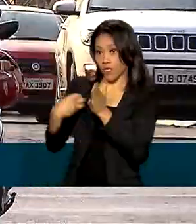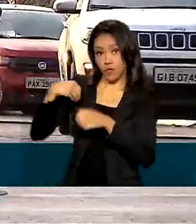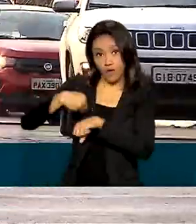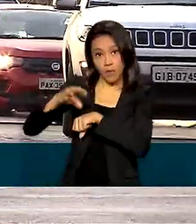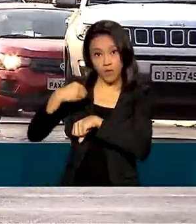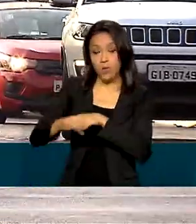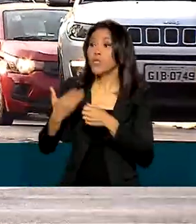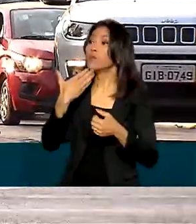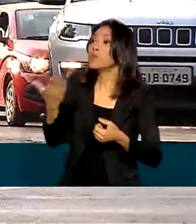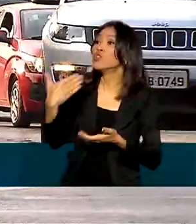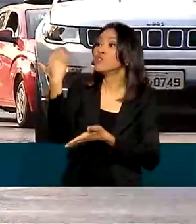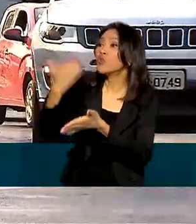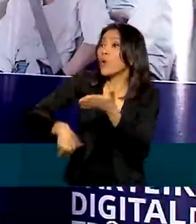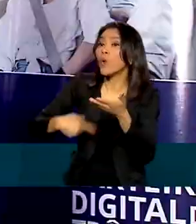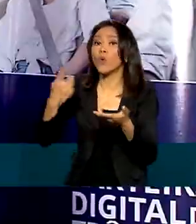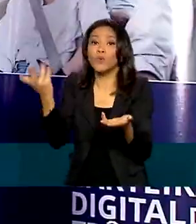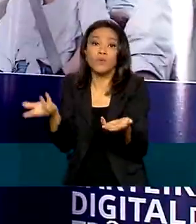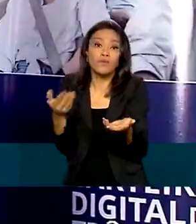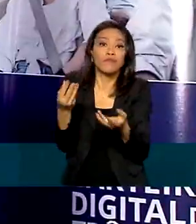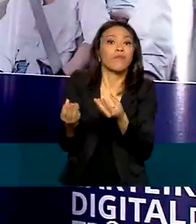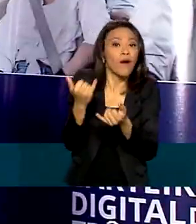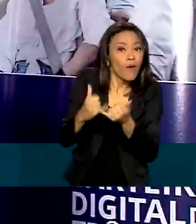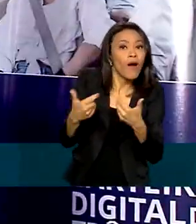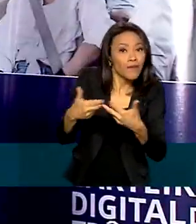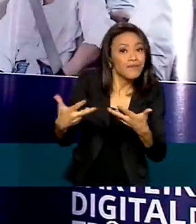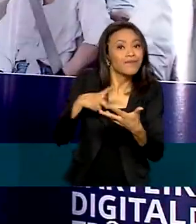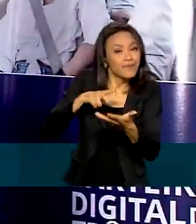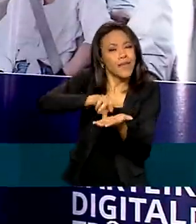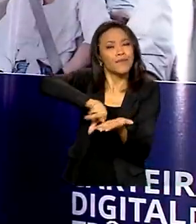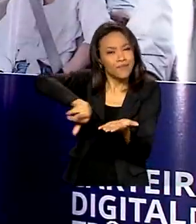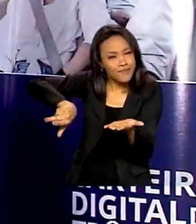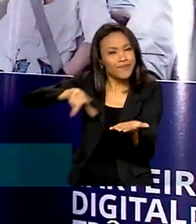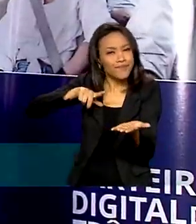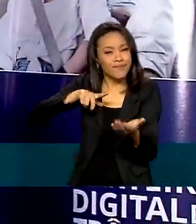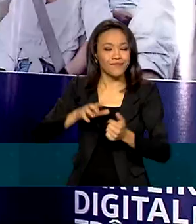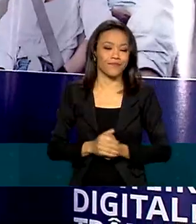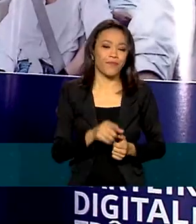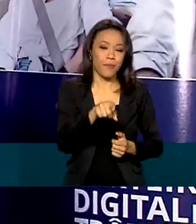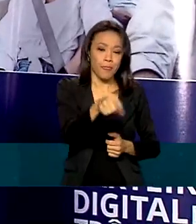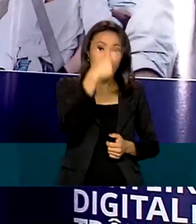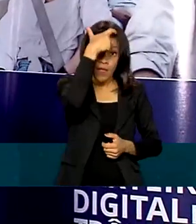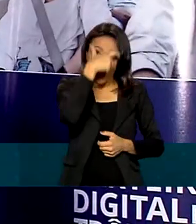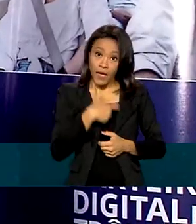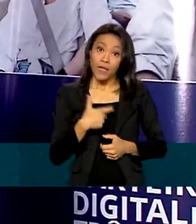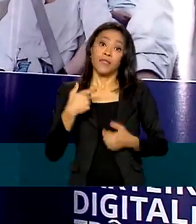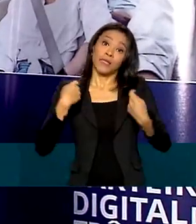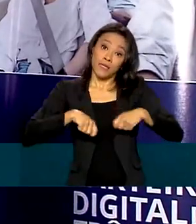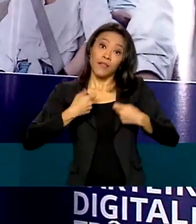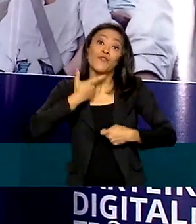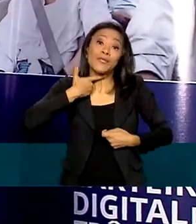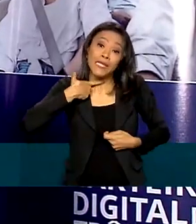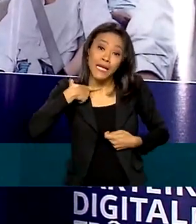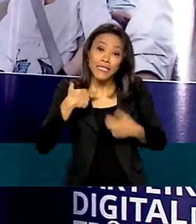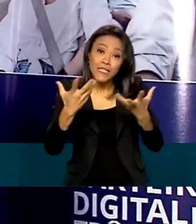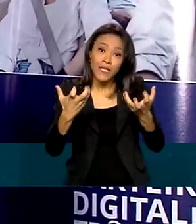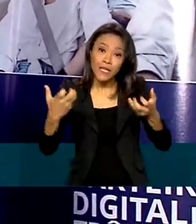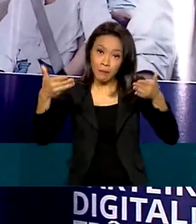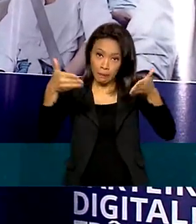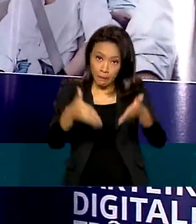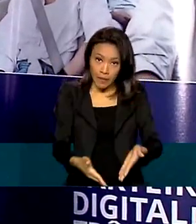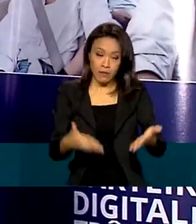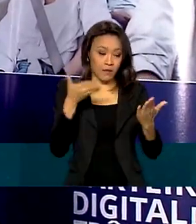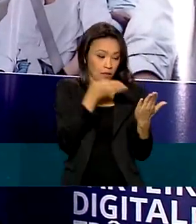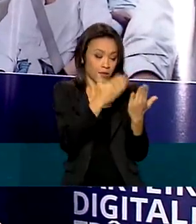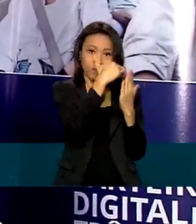pedir descontos ou vantagens. O cidadão precisa manifestar a vontade de participar desse programa e, a partir